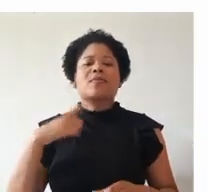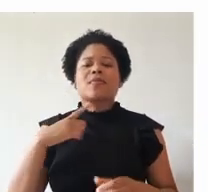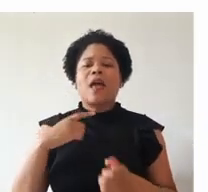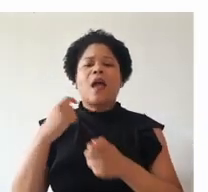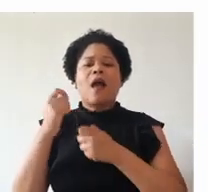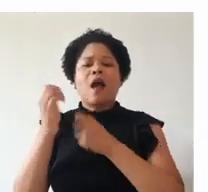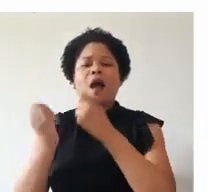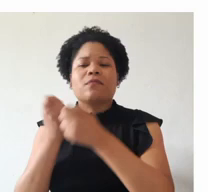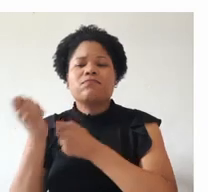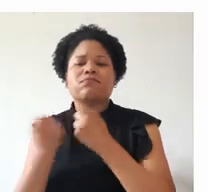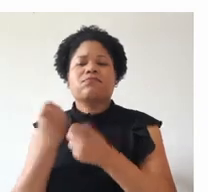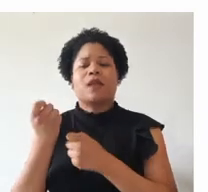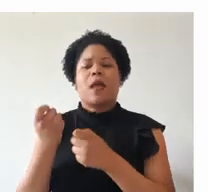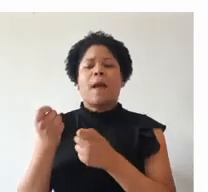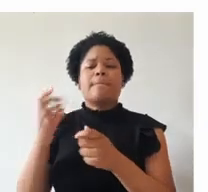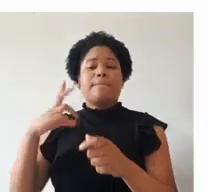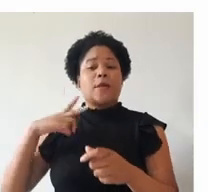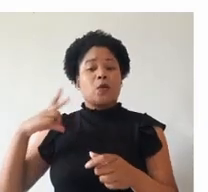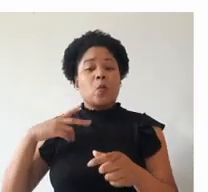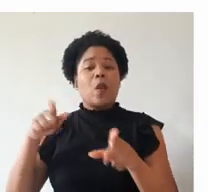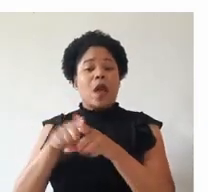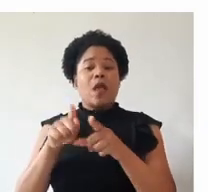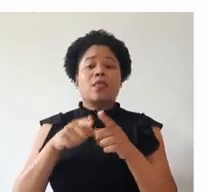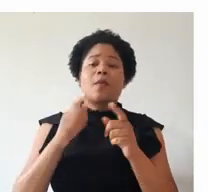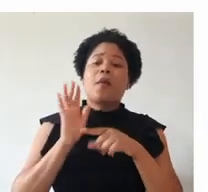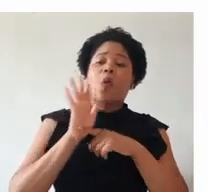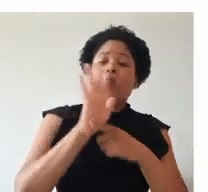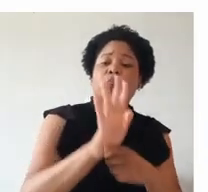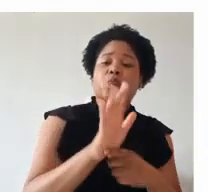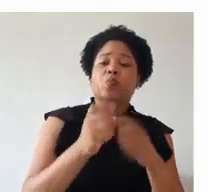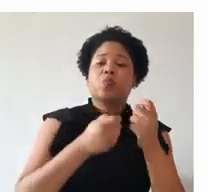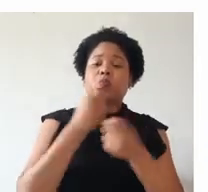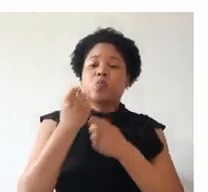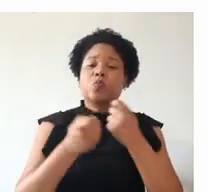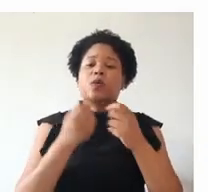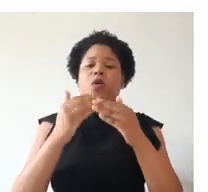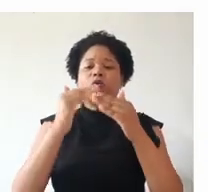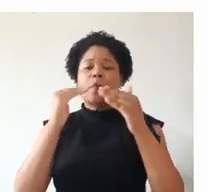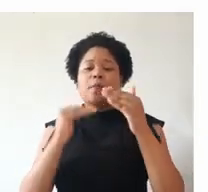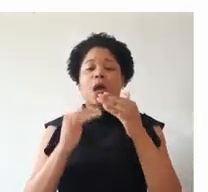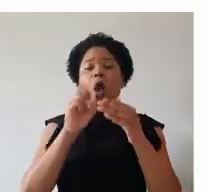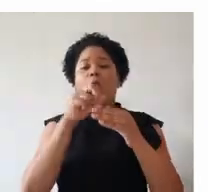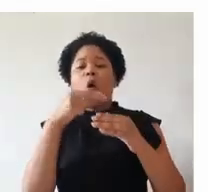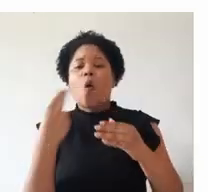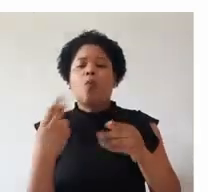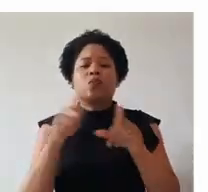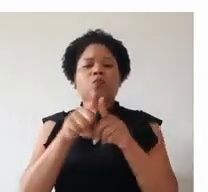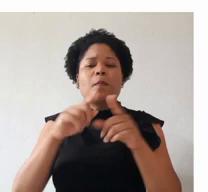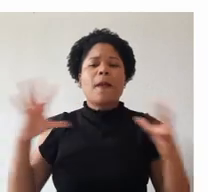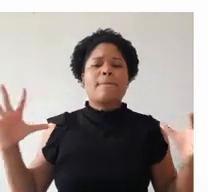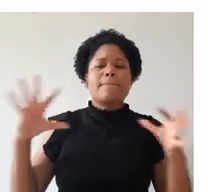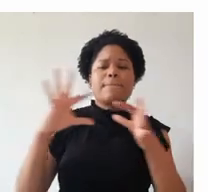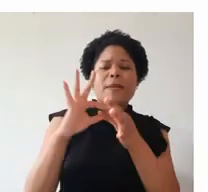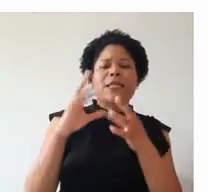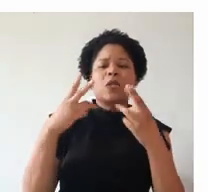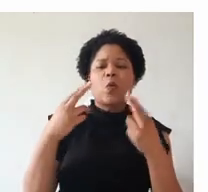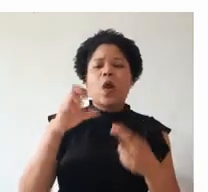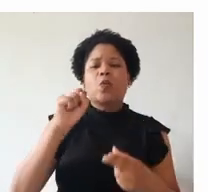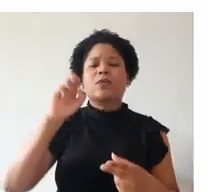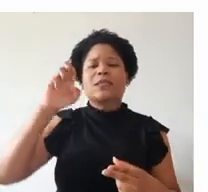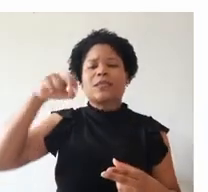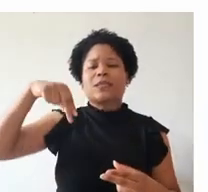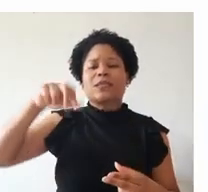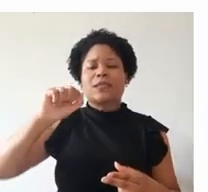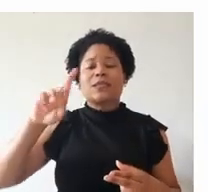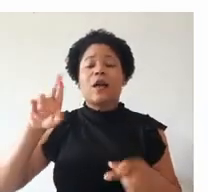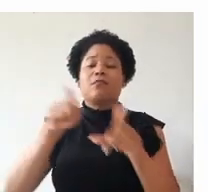tem assistência técnica particular, quanto assistência técnica subsidiada, ou através de parceiros como Senar